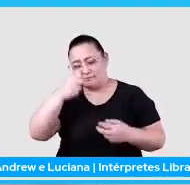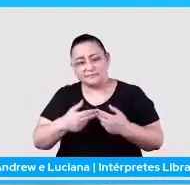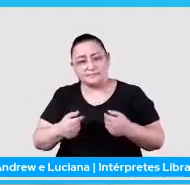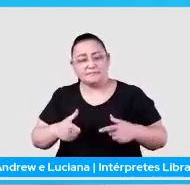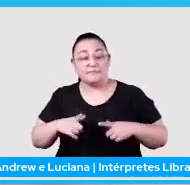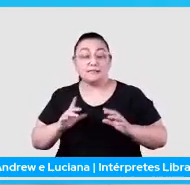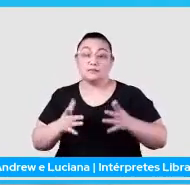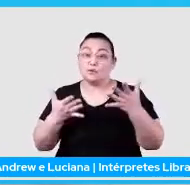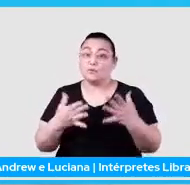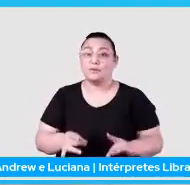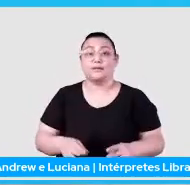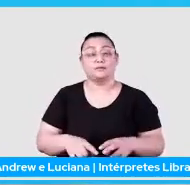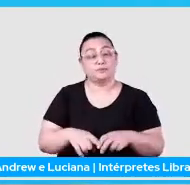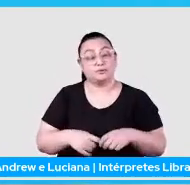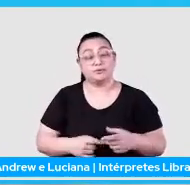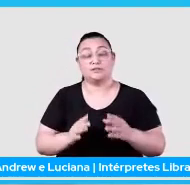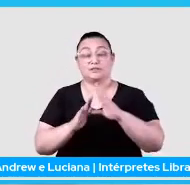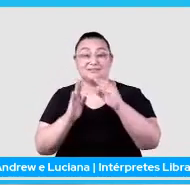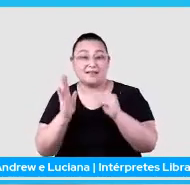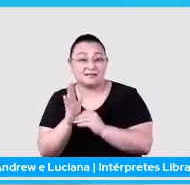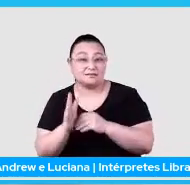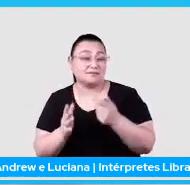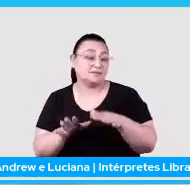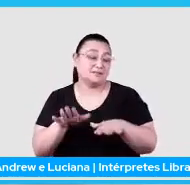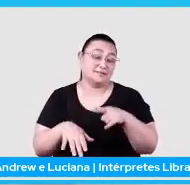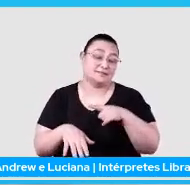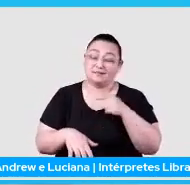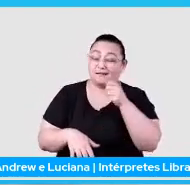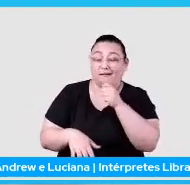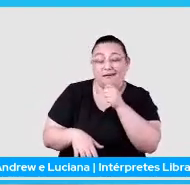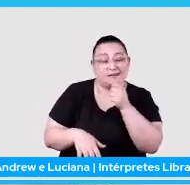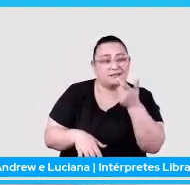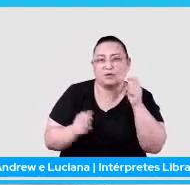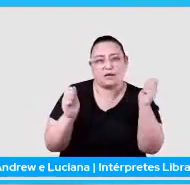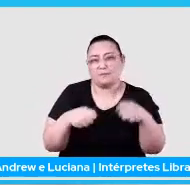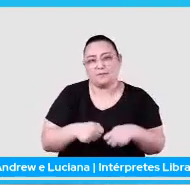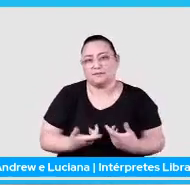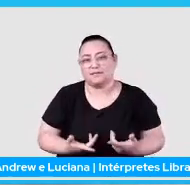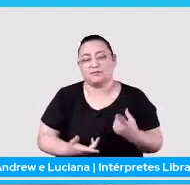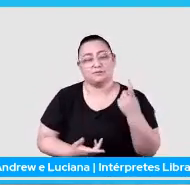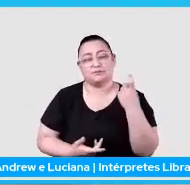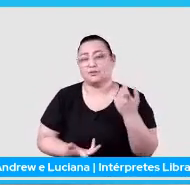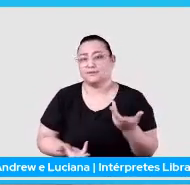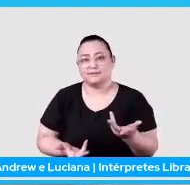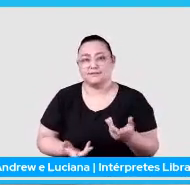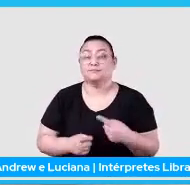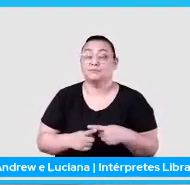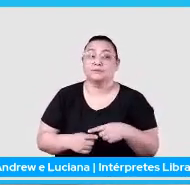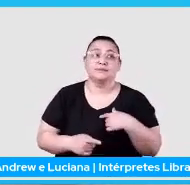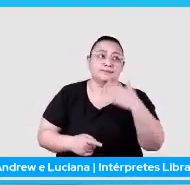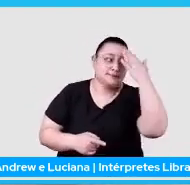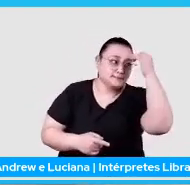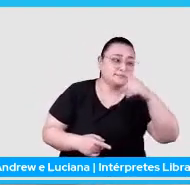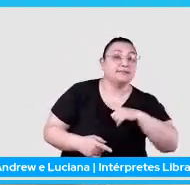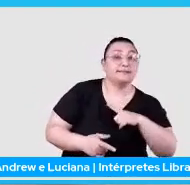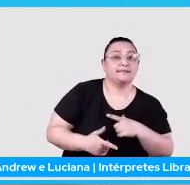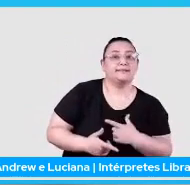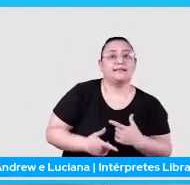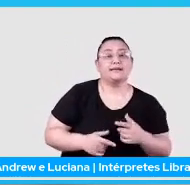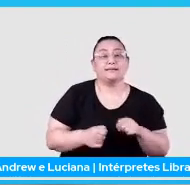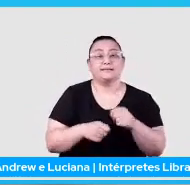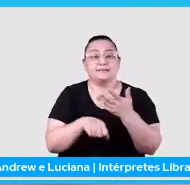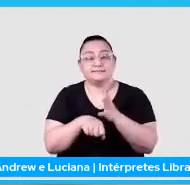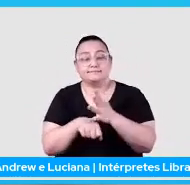dos dados que talvez a gente nem seja capaz de nós mesmos dar conta que existem esses insights, né?